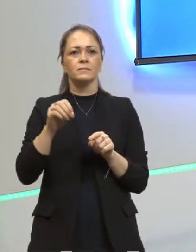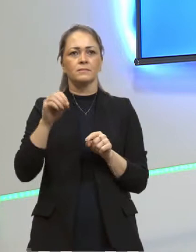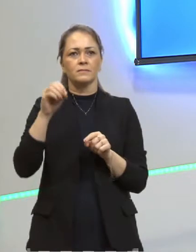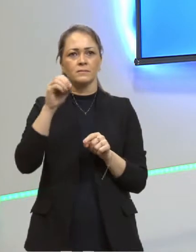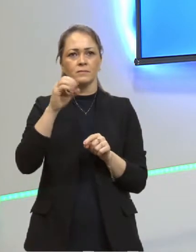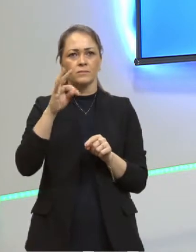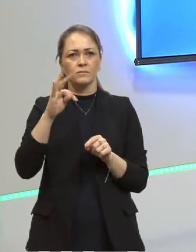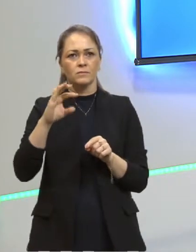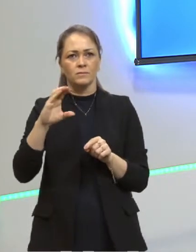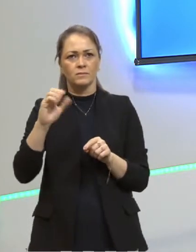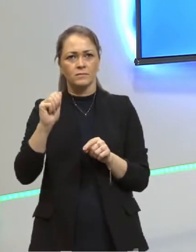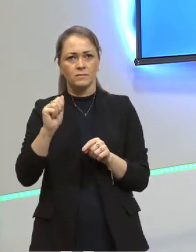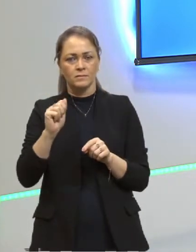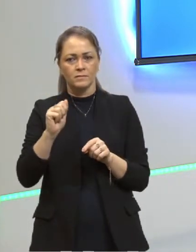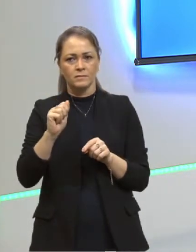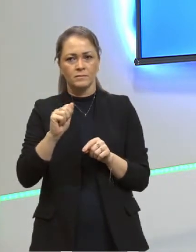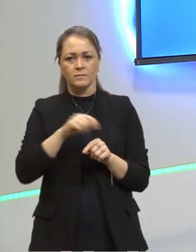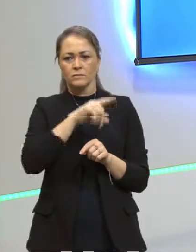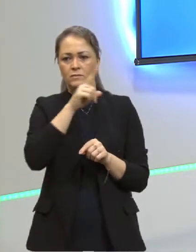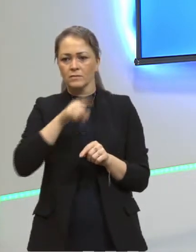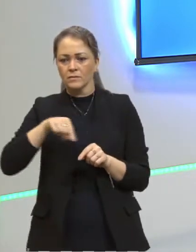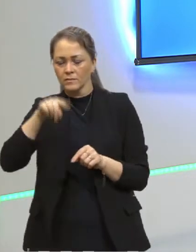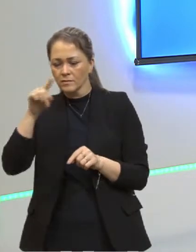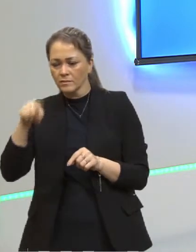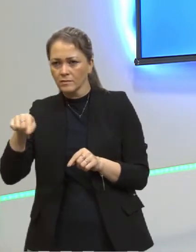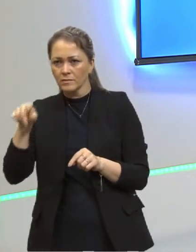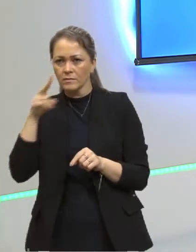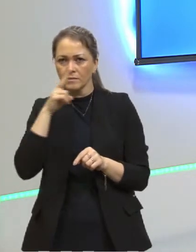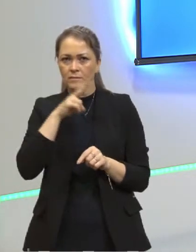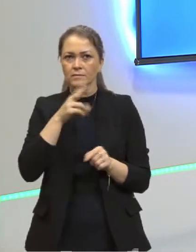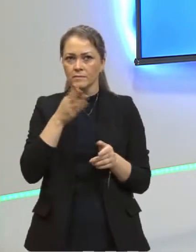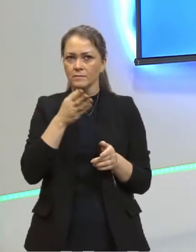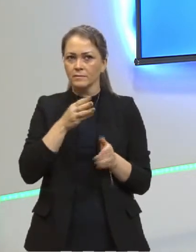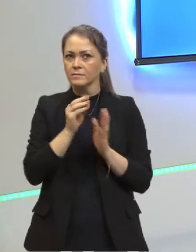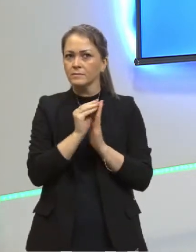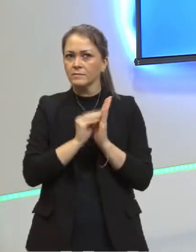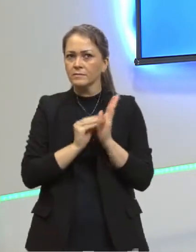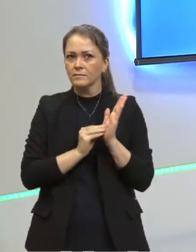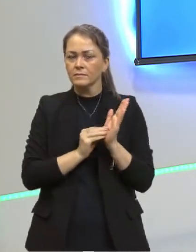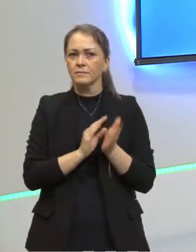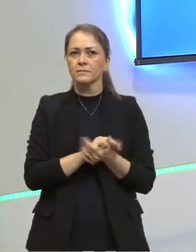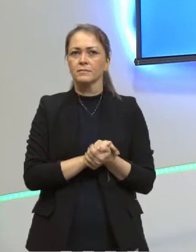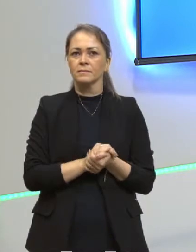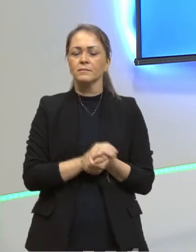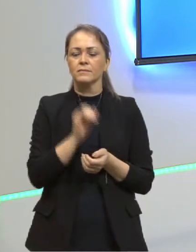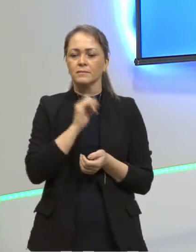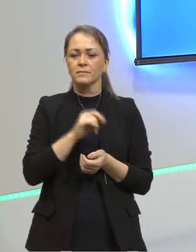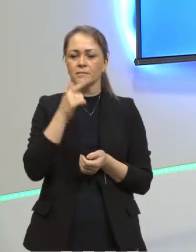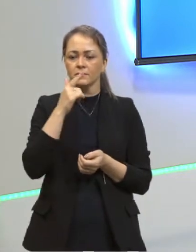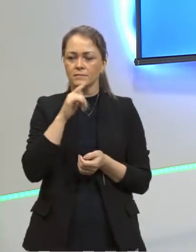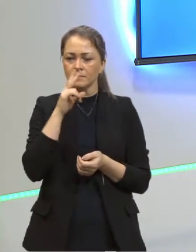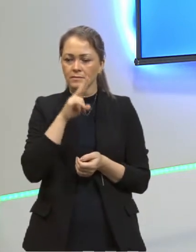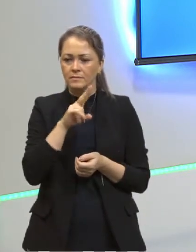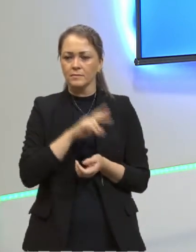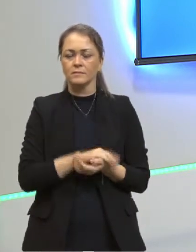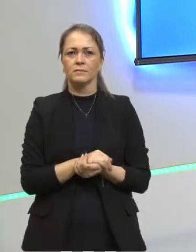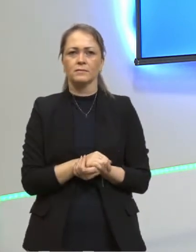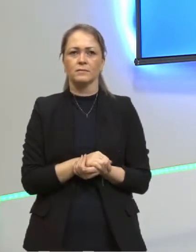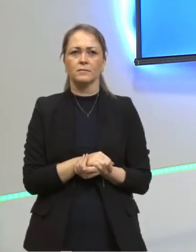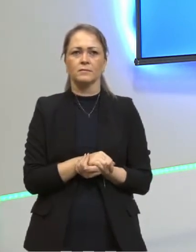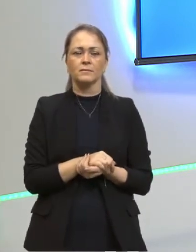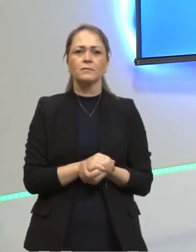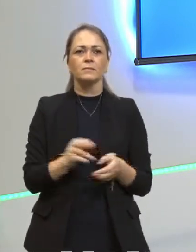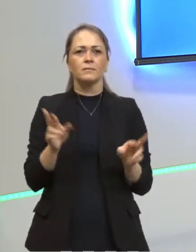Pode procurar em ondulatória, lá nas aulas de ondulatória. A gente já viu isso. Mas é importante a gente rever. Por estarem